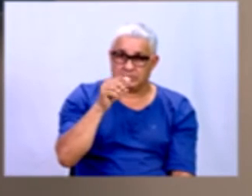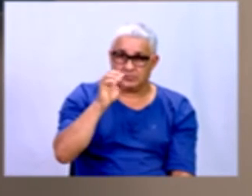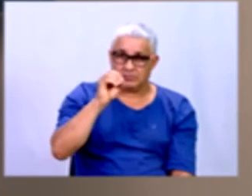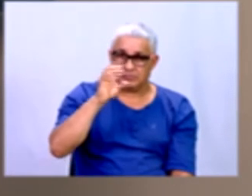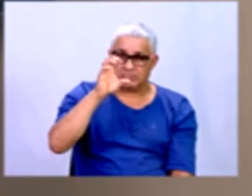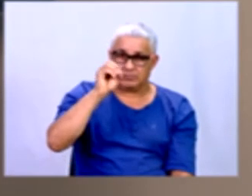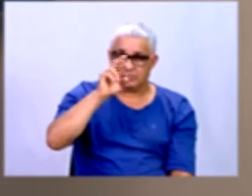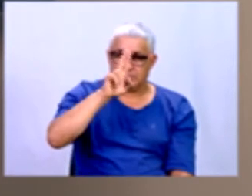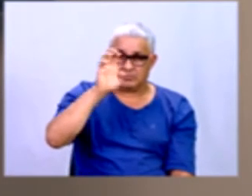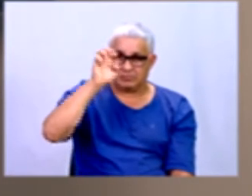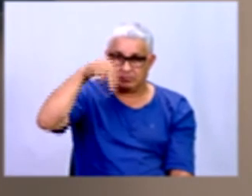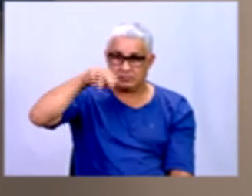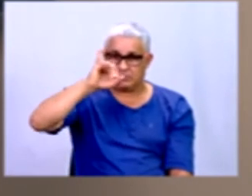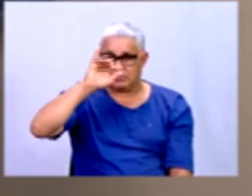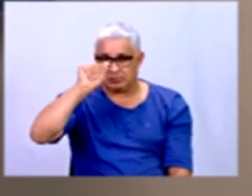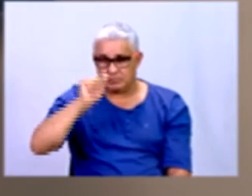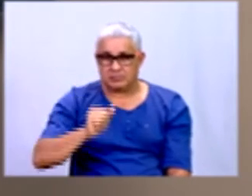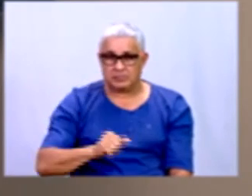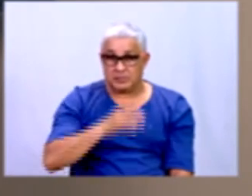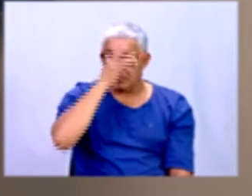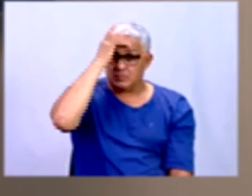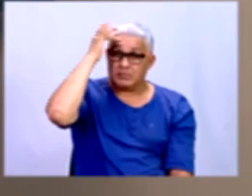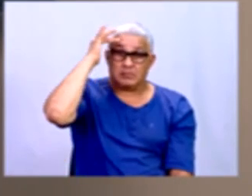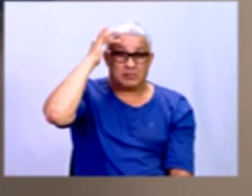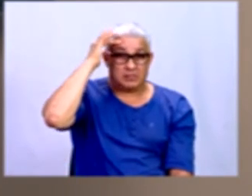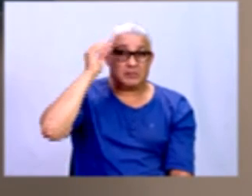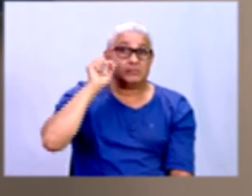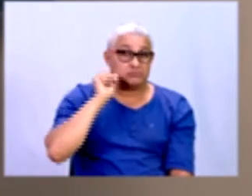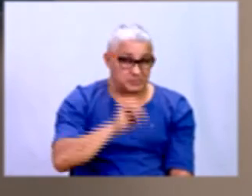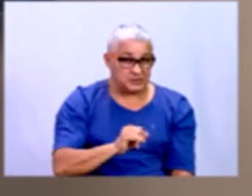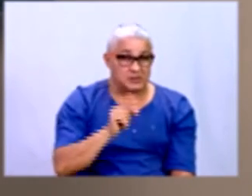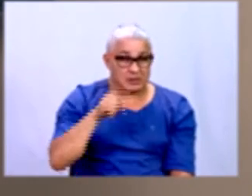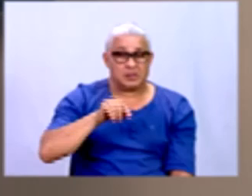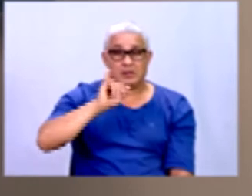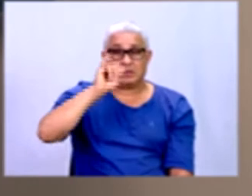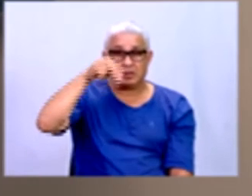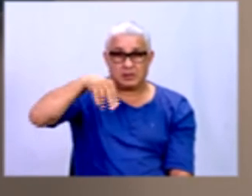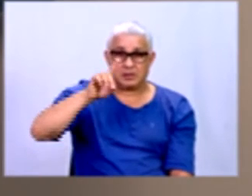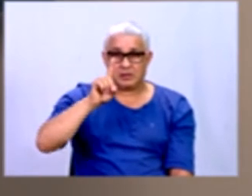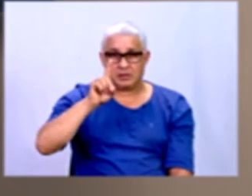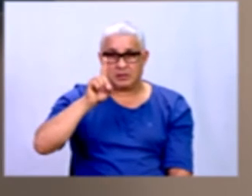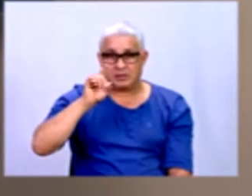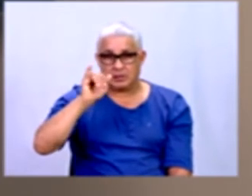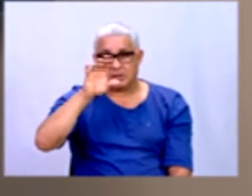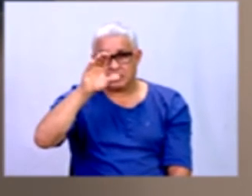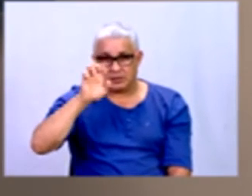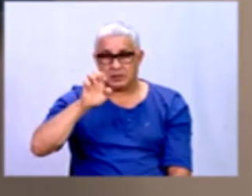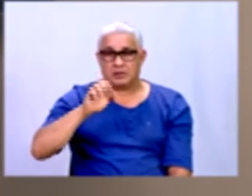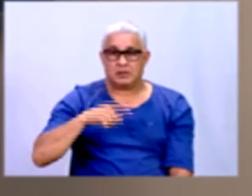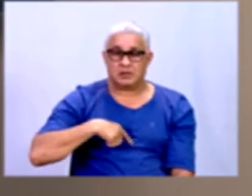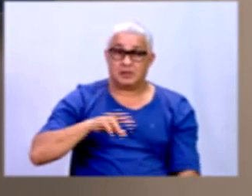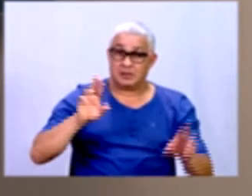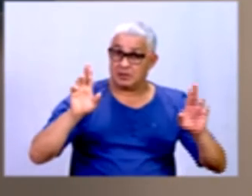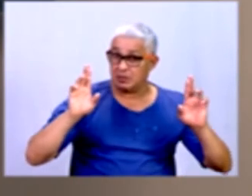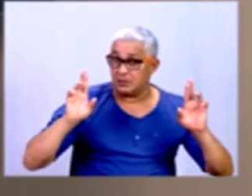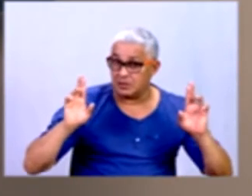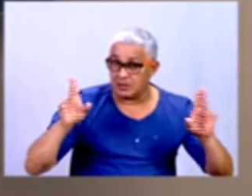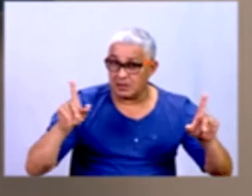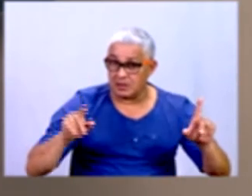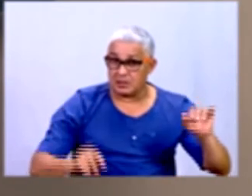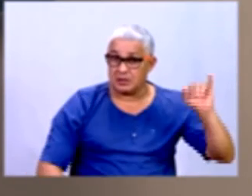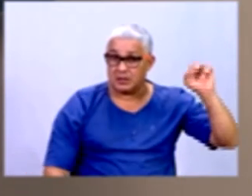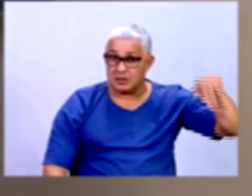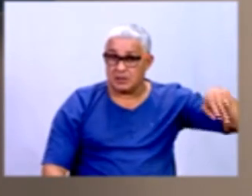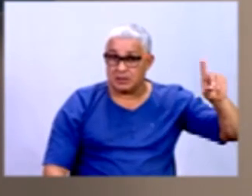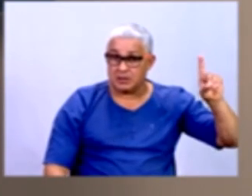falando, no caso aqui, das pessoas. Quando a gente está falando de índices, a gente está falando de grandezas diferentes. Uma